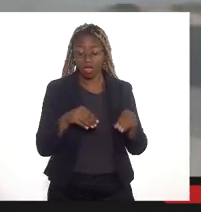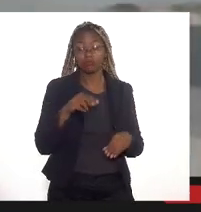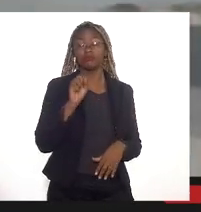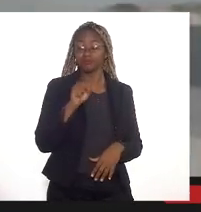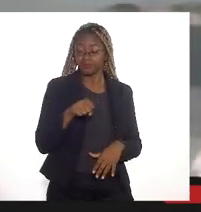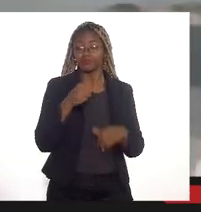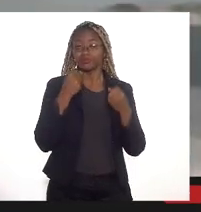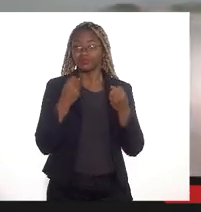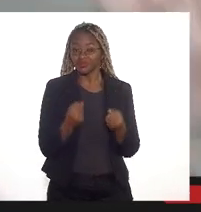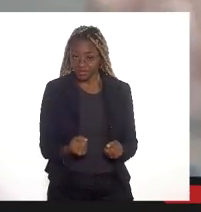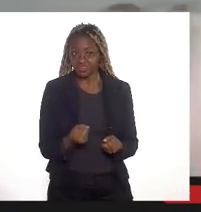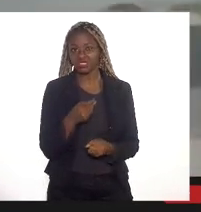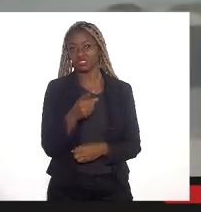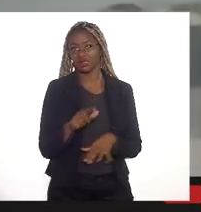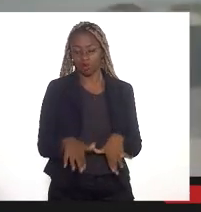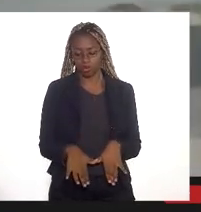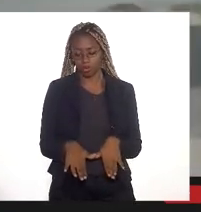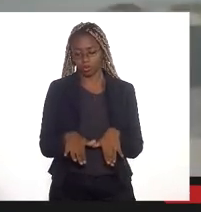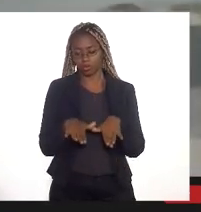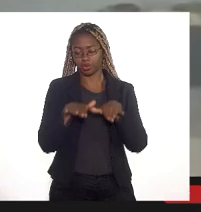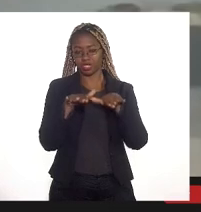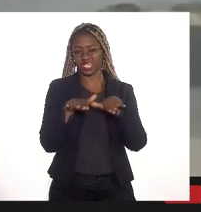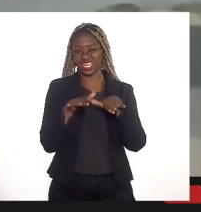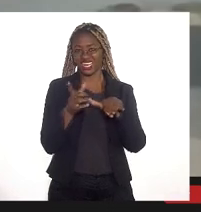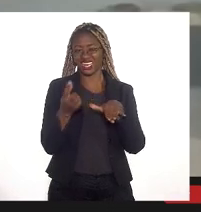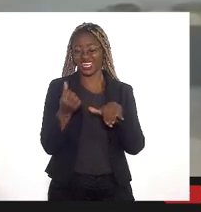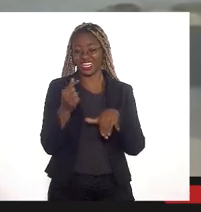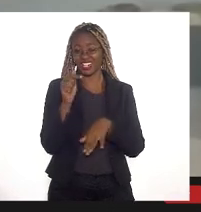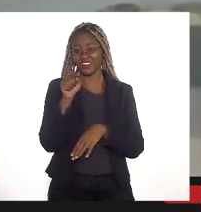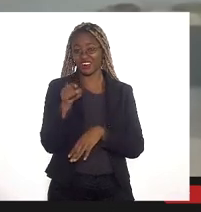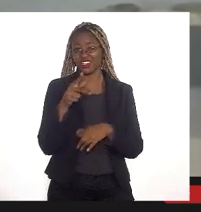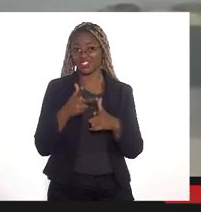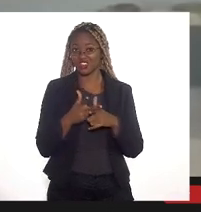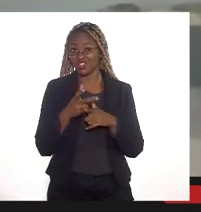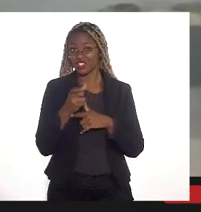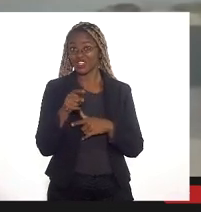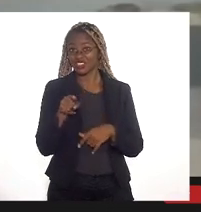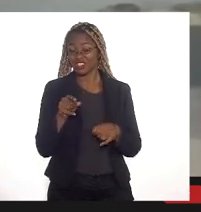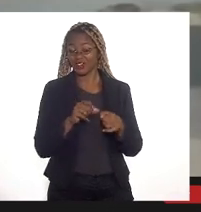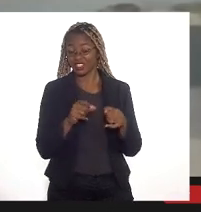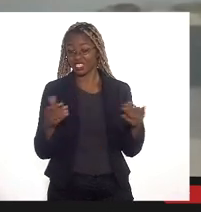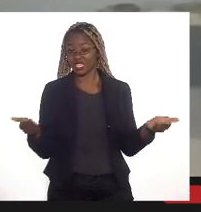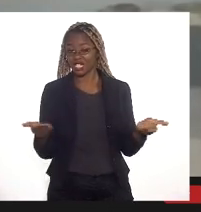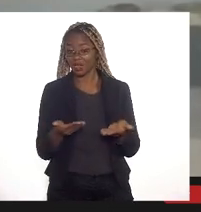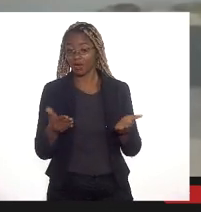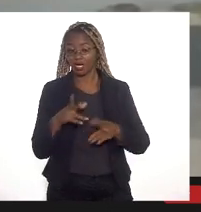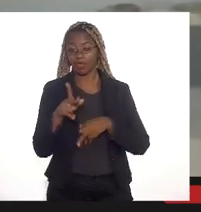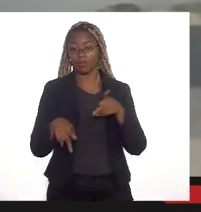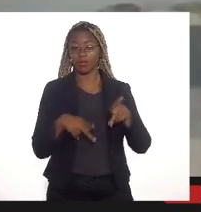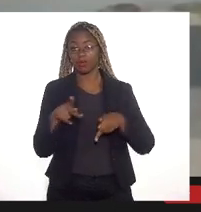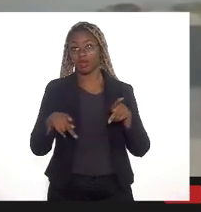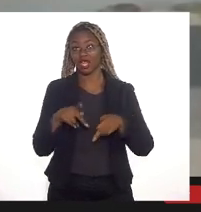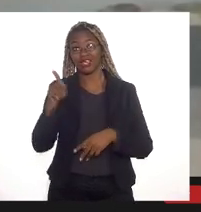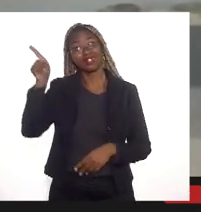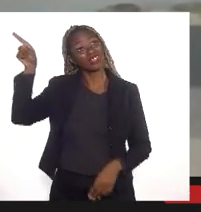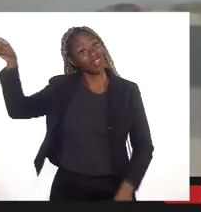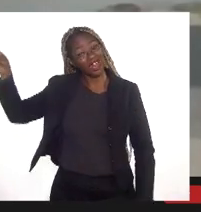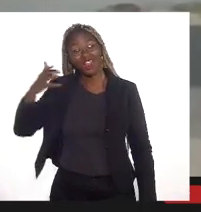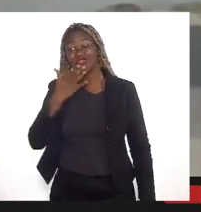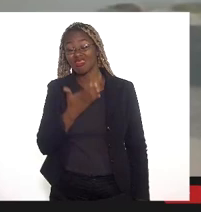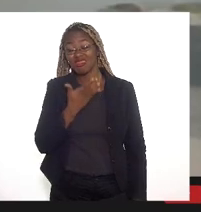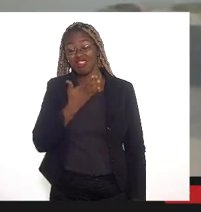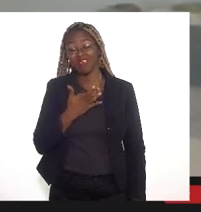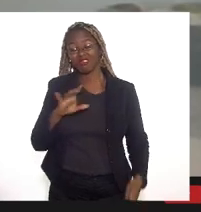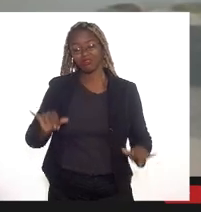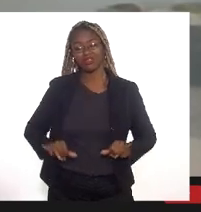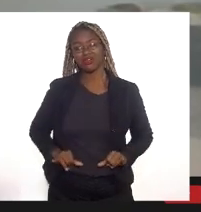a inundação então o preço desse aterro de conquista que você está fazendo agora a população vai pagar em dezembro quando começar a